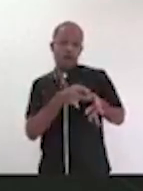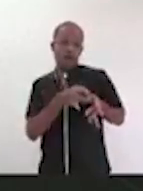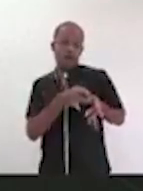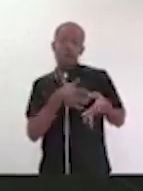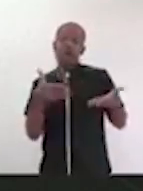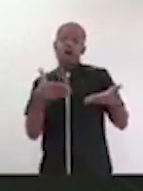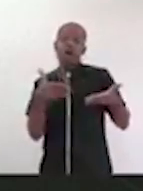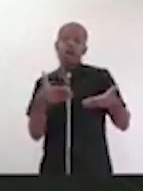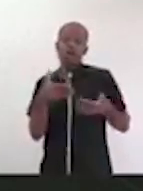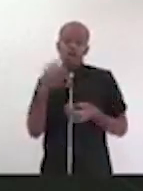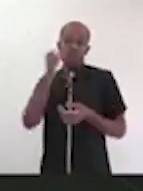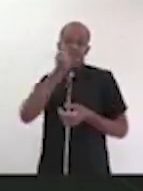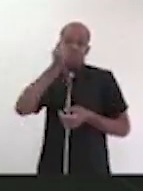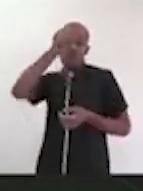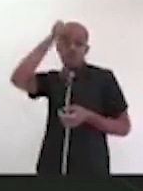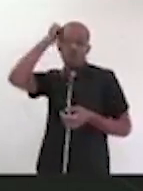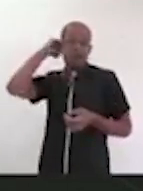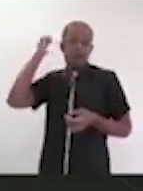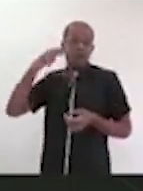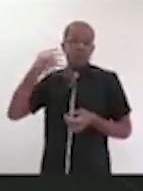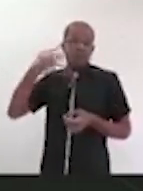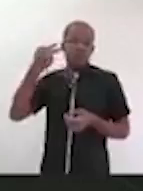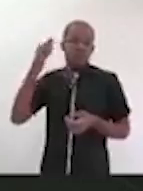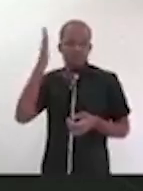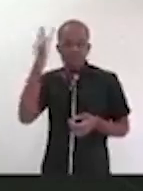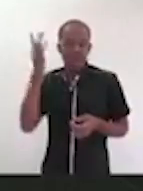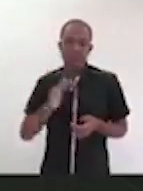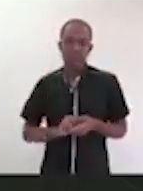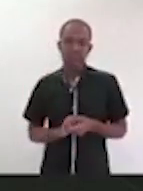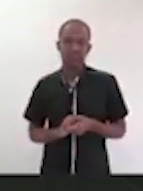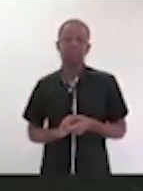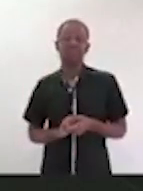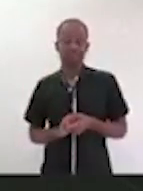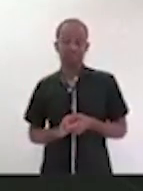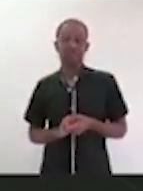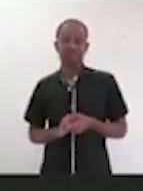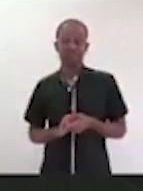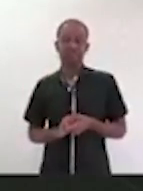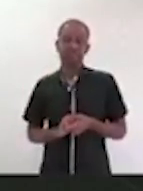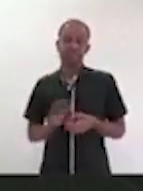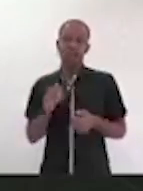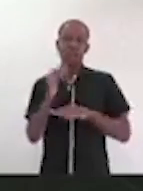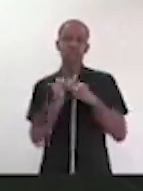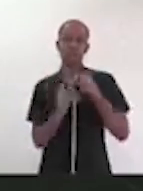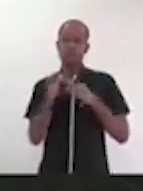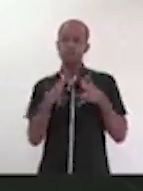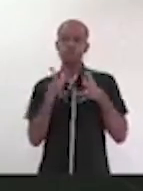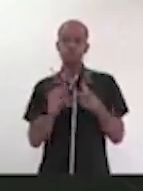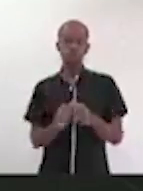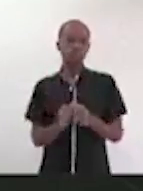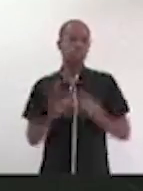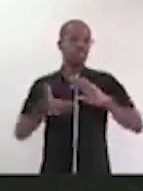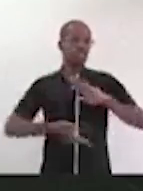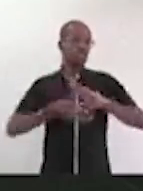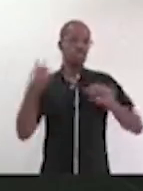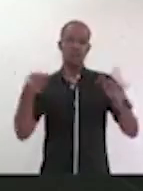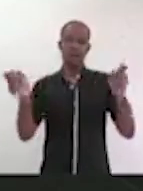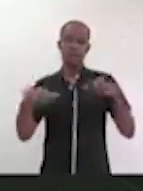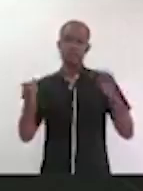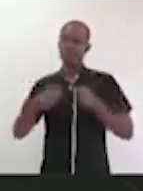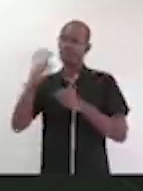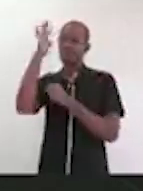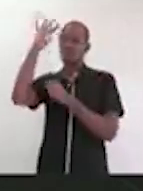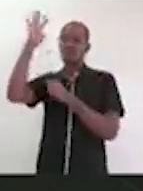vestibular, não teriam chance em uma vaga de emprego. Então, essa desigualdade toda que tira das pessoas a capacidade de sonhar,